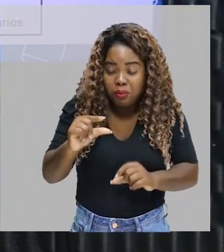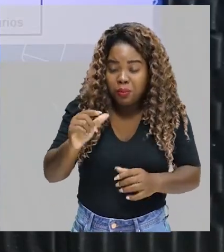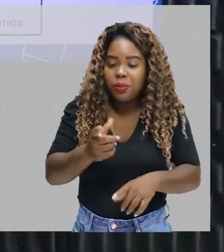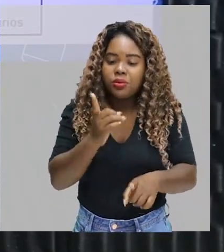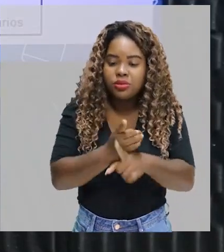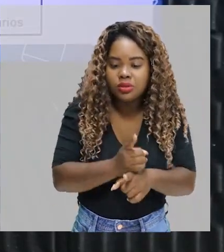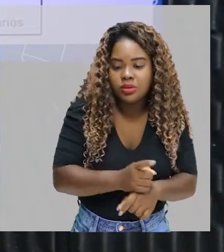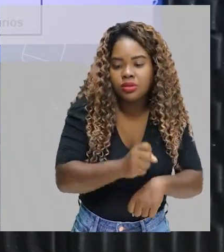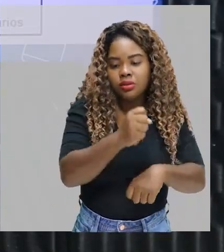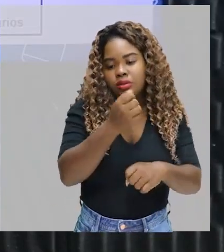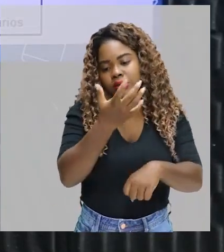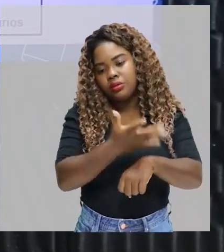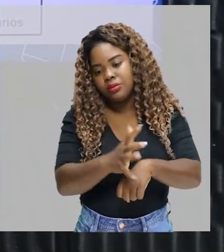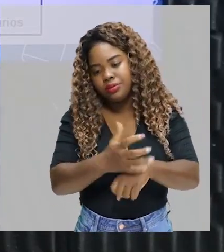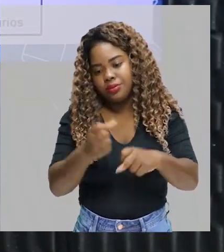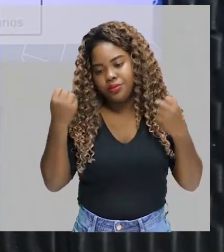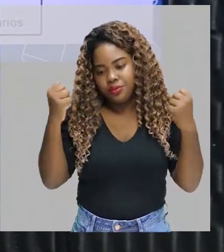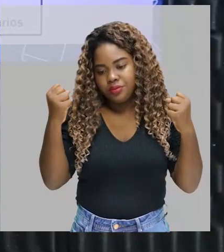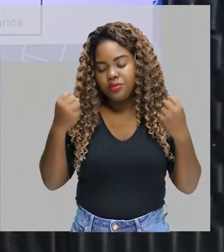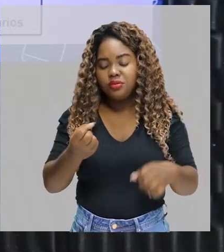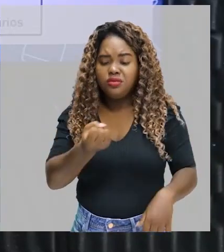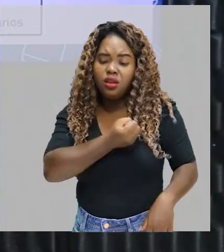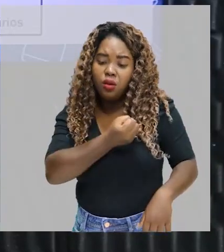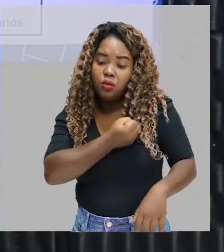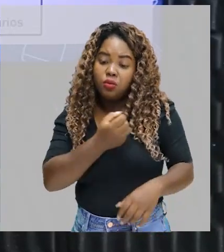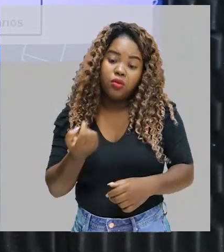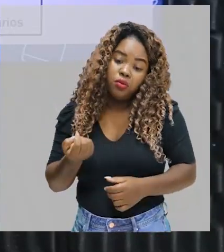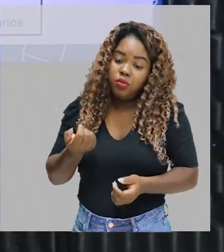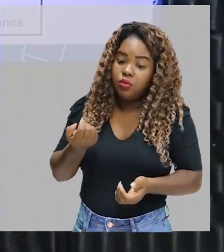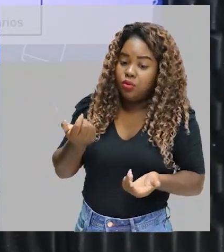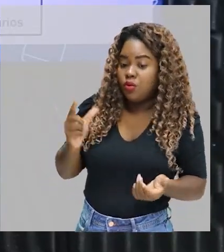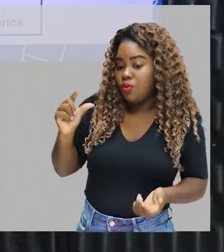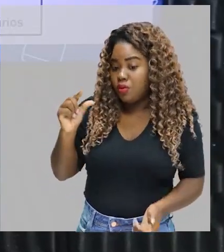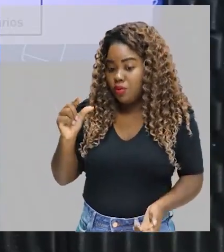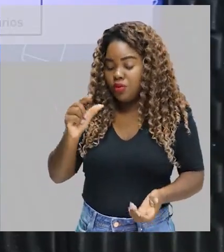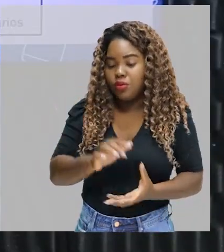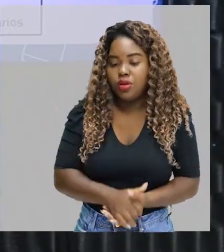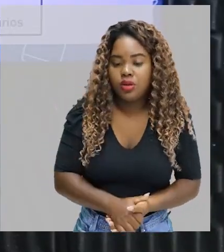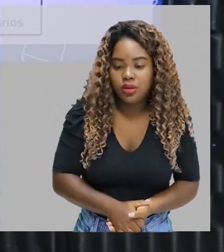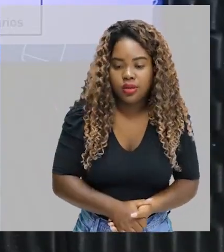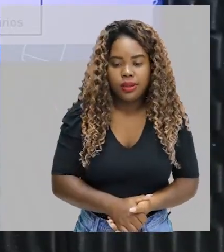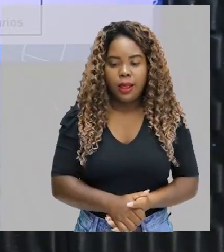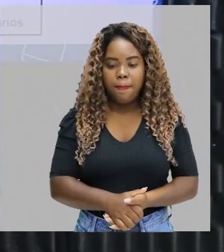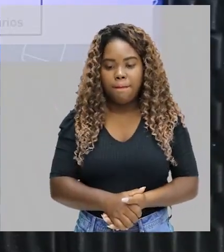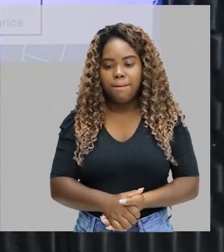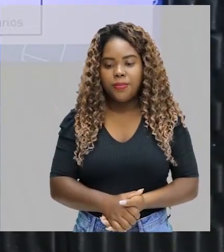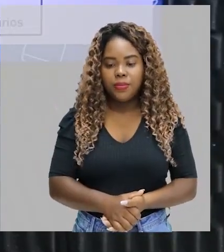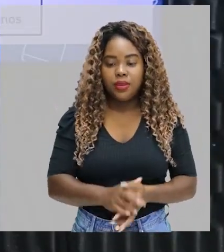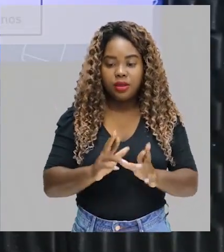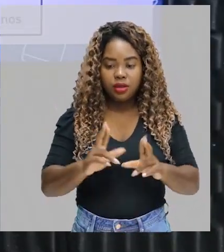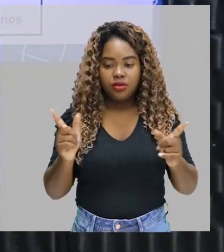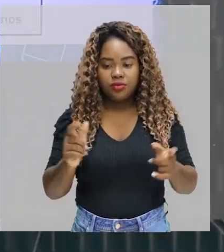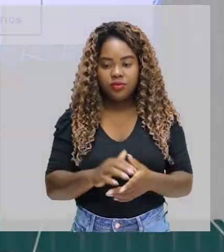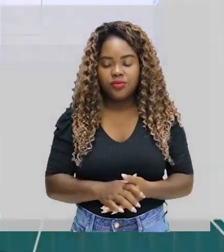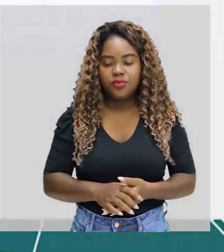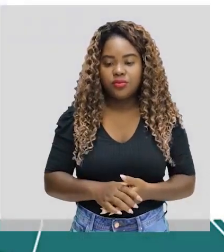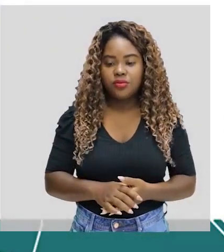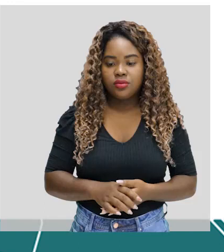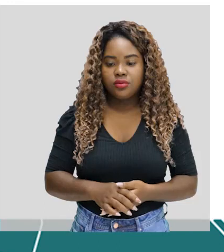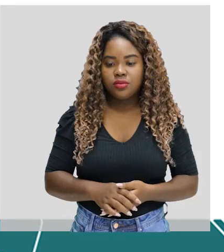praticar algum tipo de atividade física. Um número bem reduzido em relação aos homens. O lazer das mulheres é um pouquinho diferenciado.